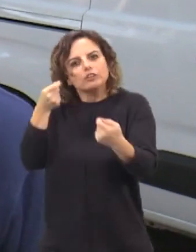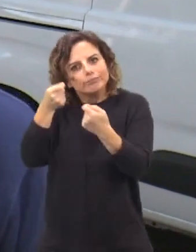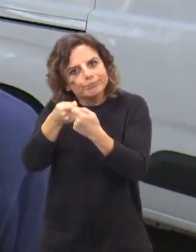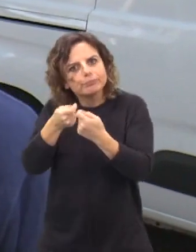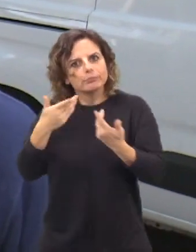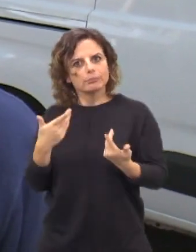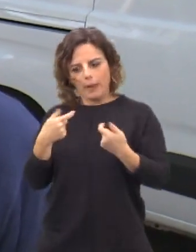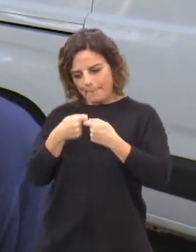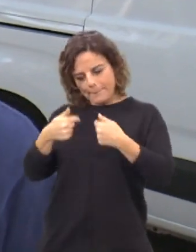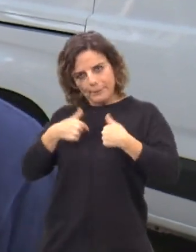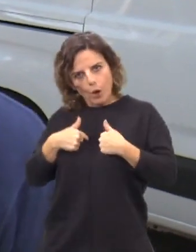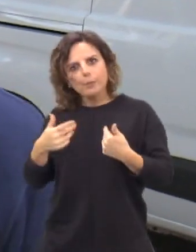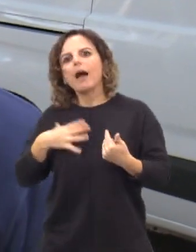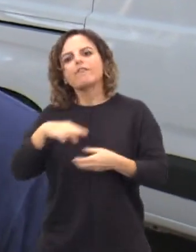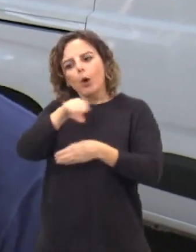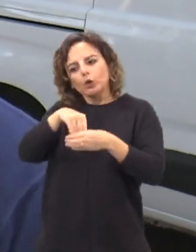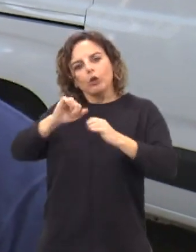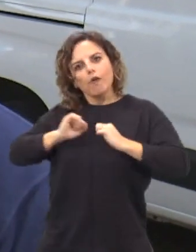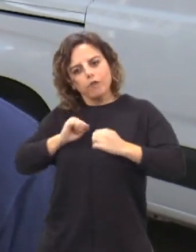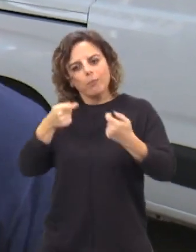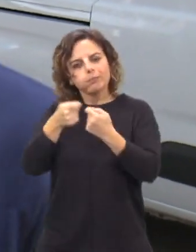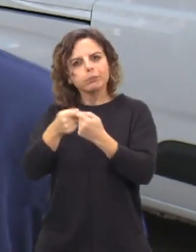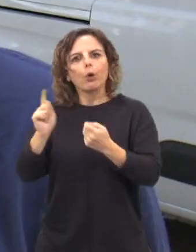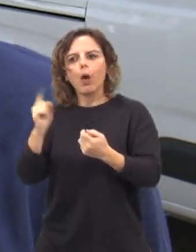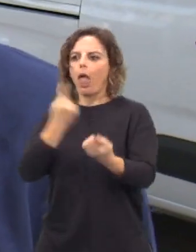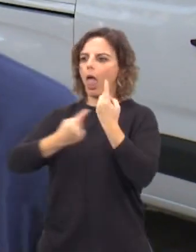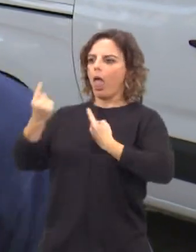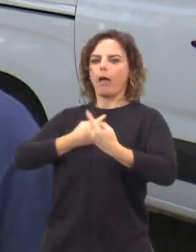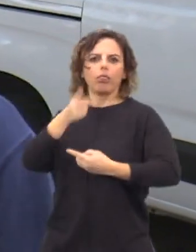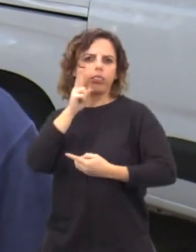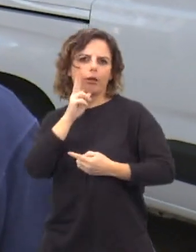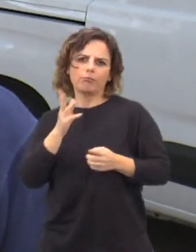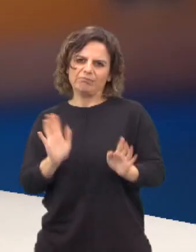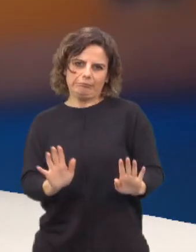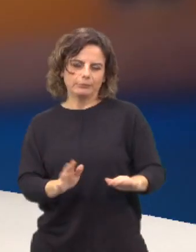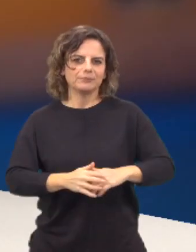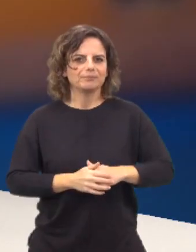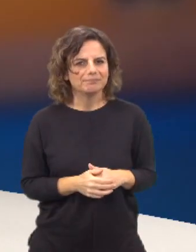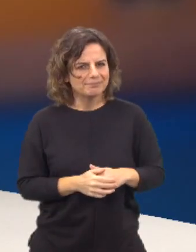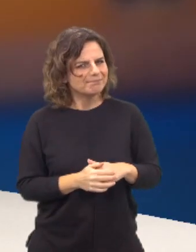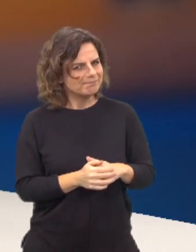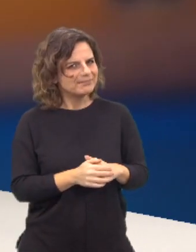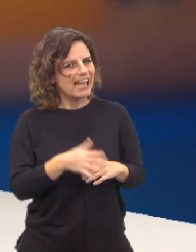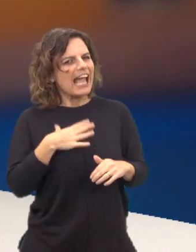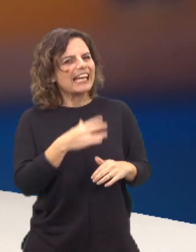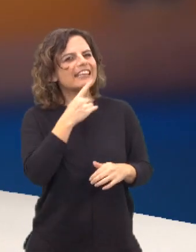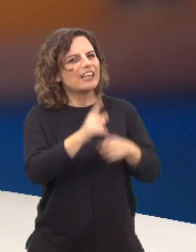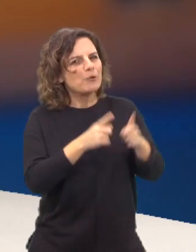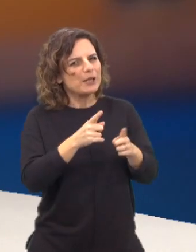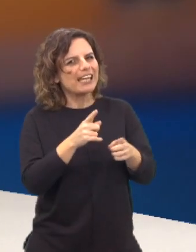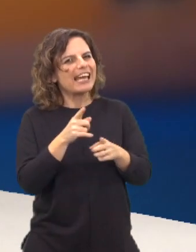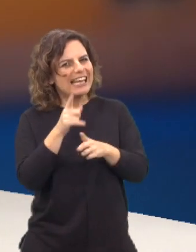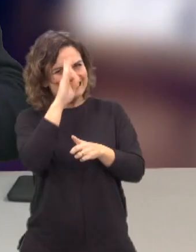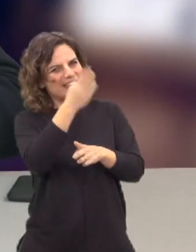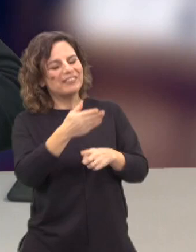medida e querem encontrar os seus conteúdos, não querem que lhes sejam impostos os conteúdos. Eu acho que ele sabia aquilo que eu ia dizer. É,